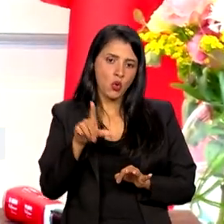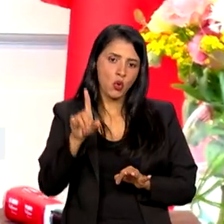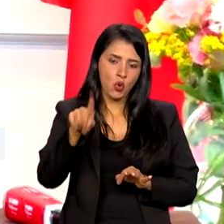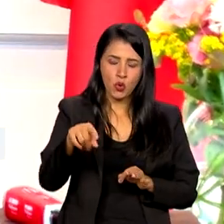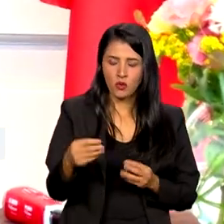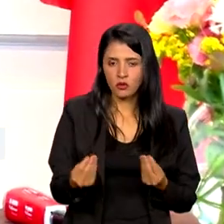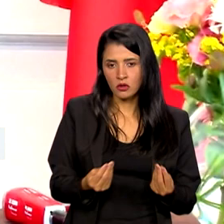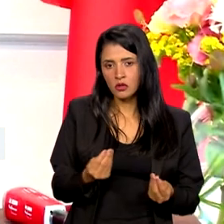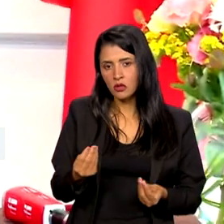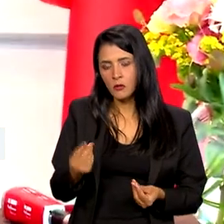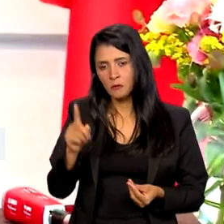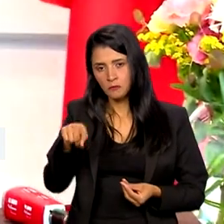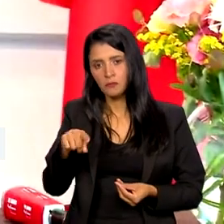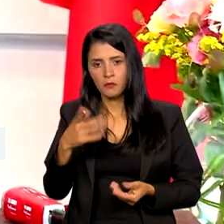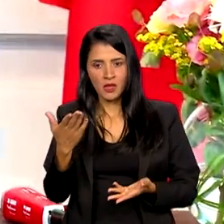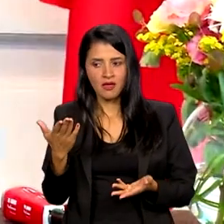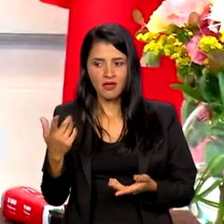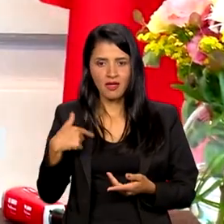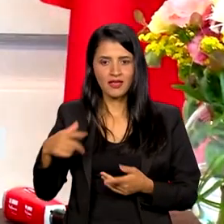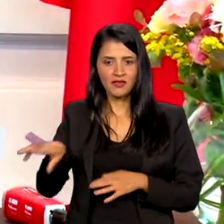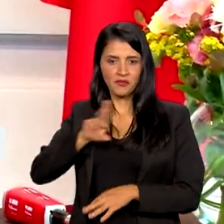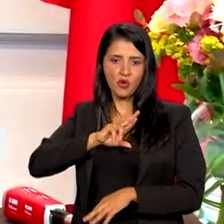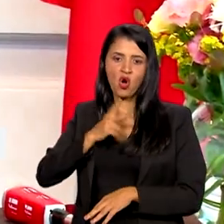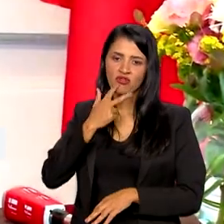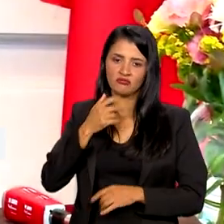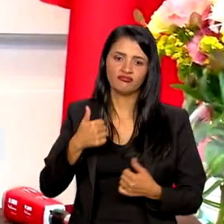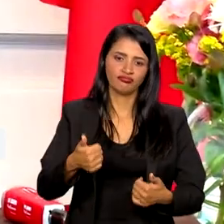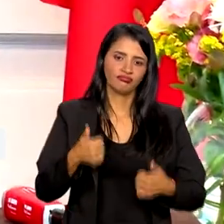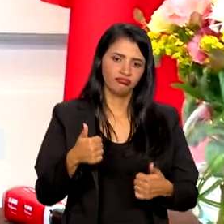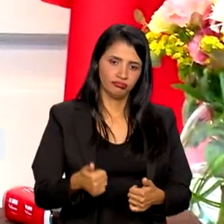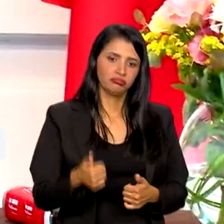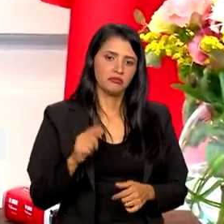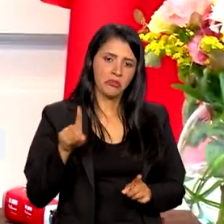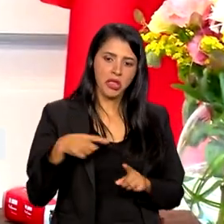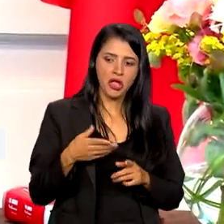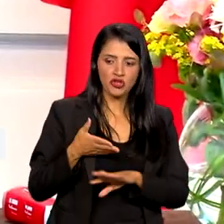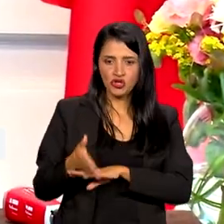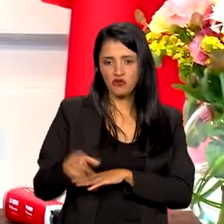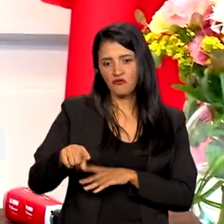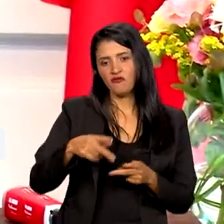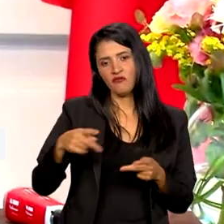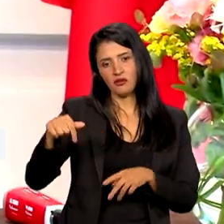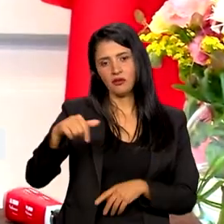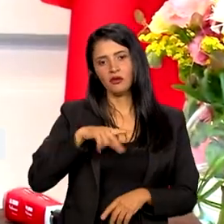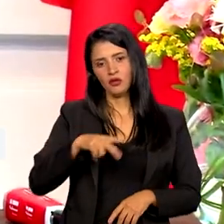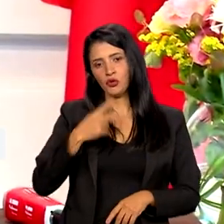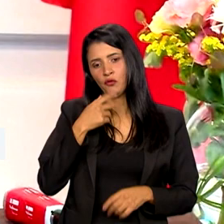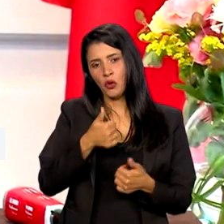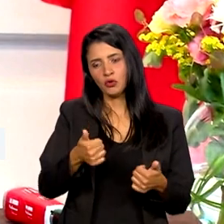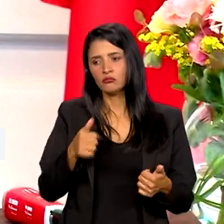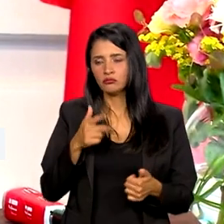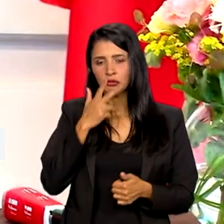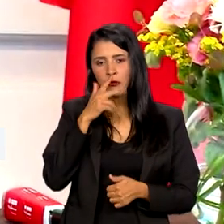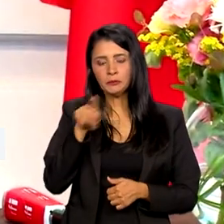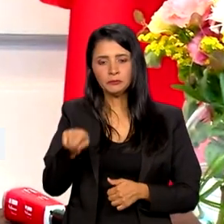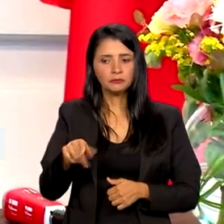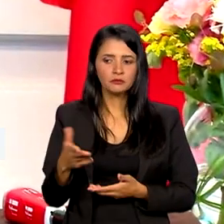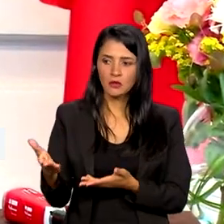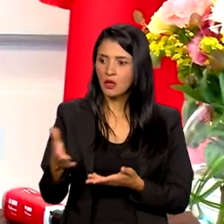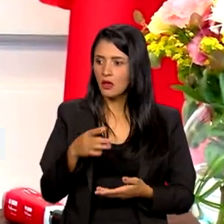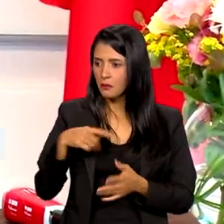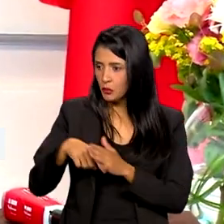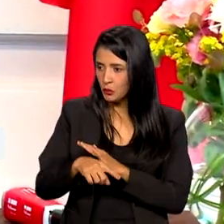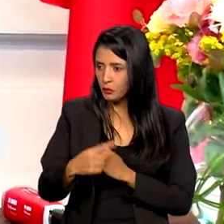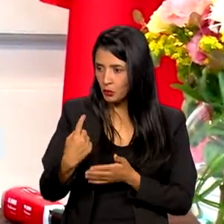esse aceno para mim valeu e compensou a nossa vida. Eu acho que era ela depois. Obrigada,